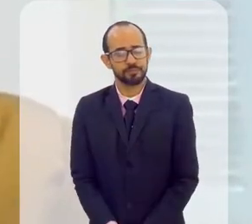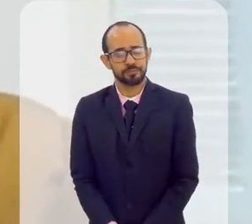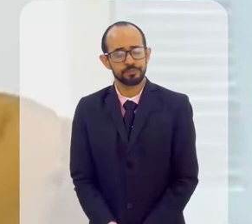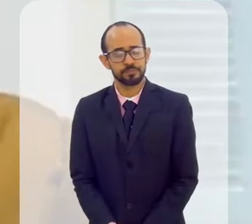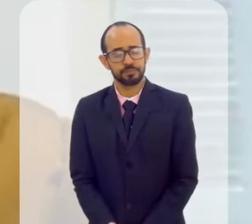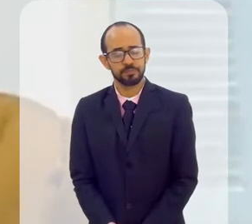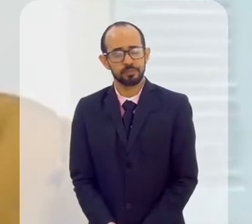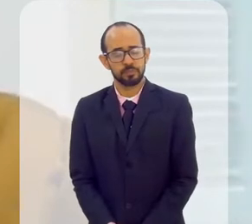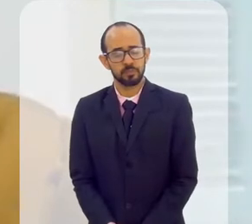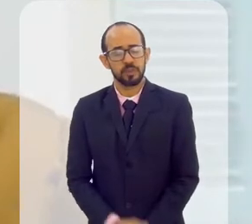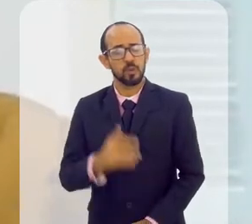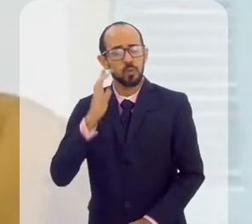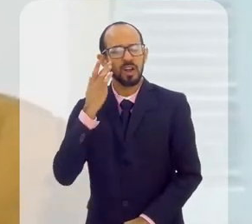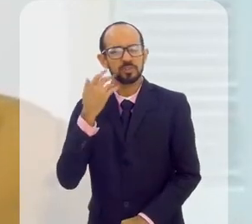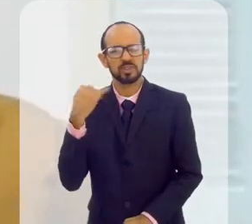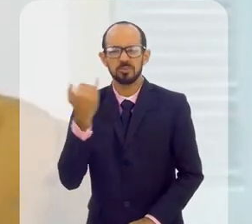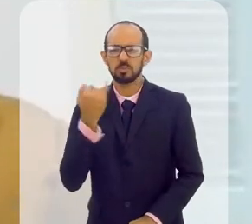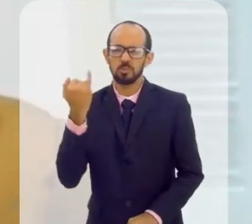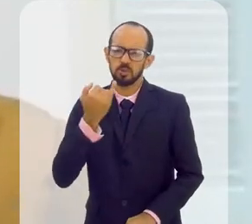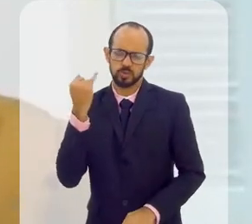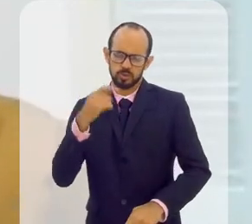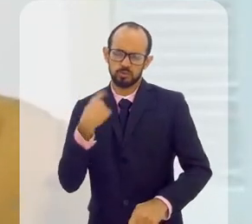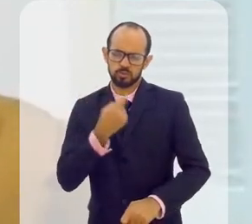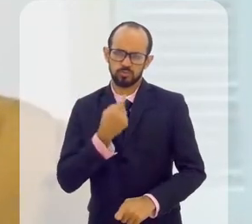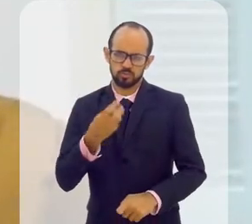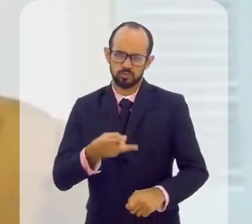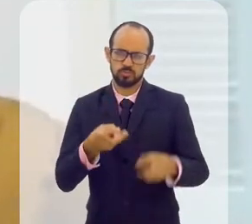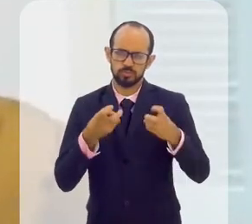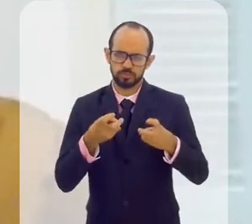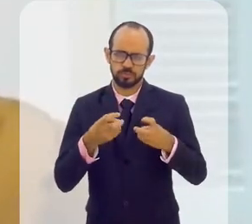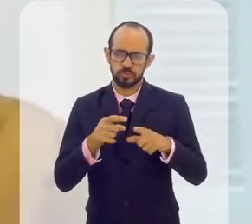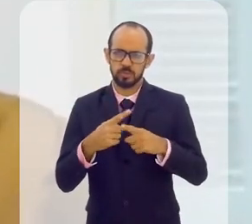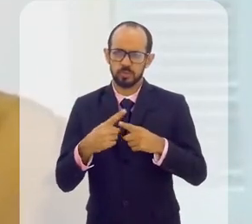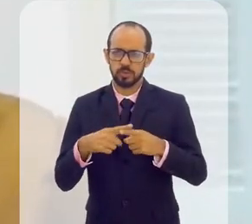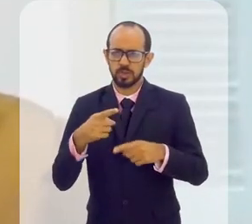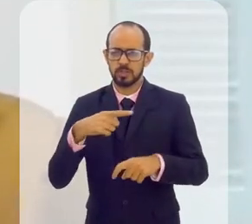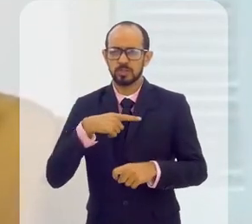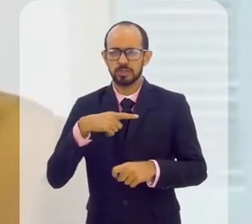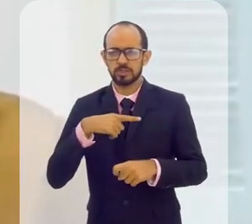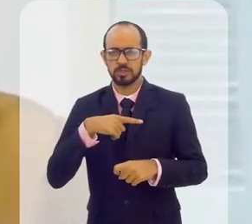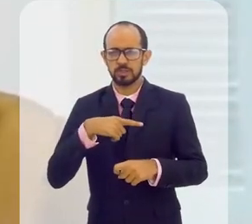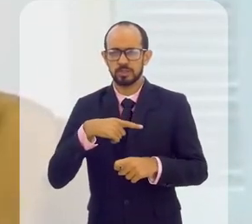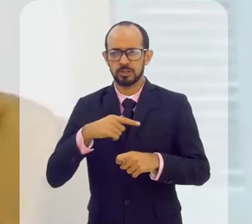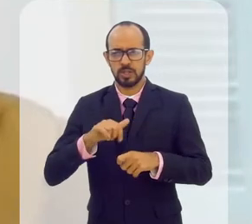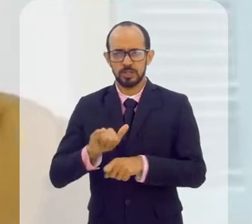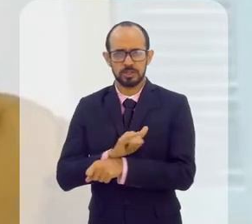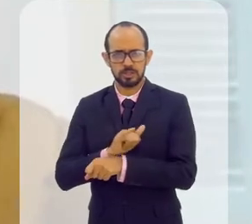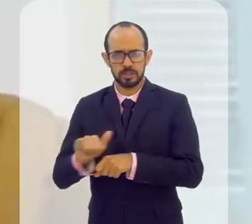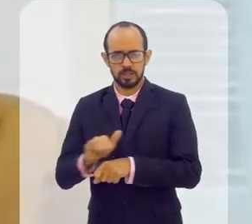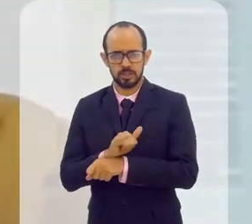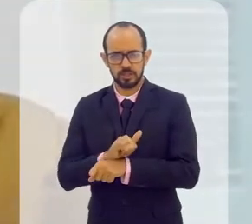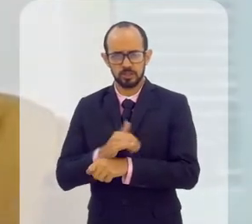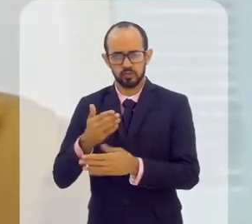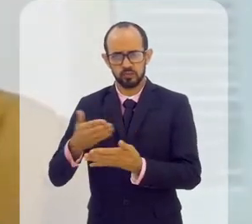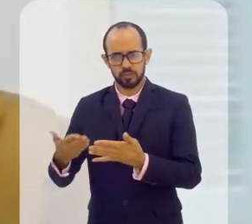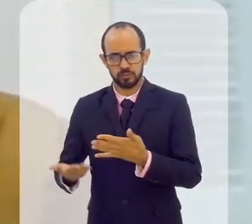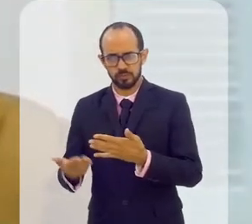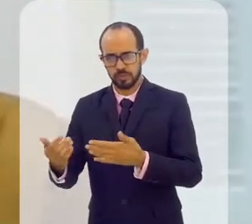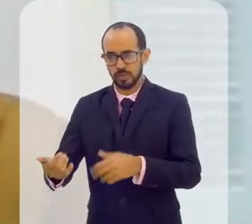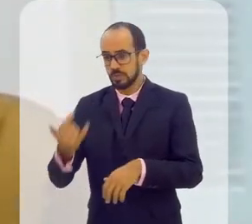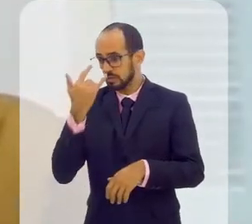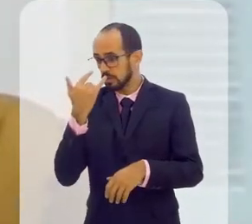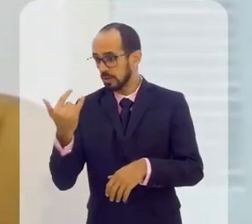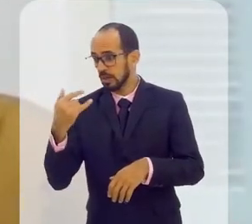E que eu acho que é importante a gente observar, né? Porque eles trabalham o financiamento, eles estão atraindo